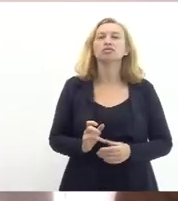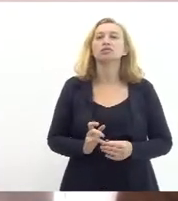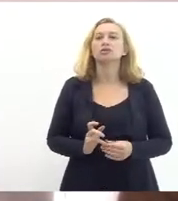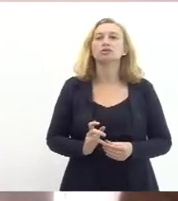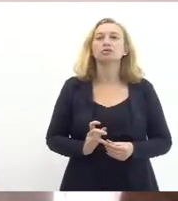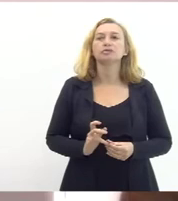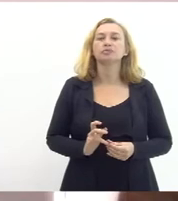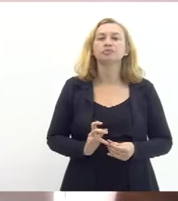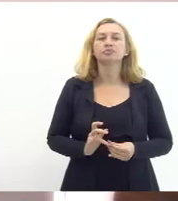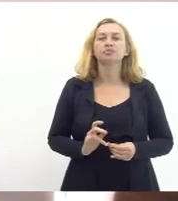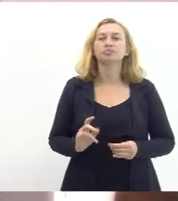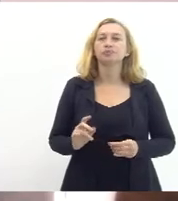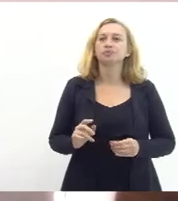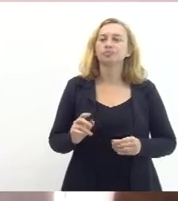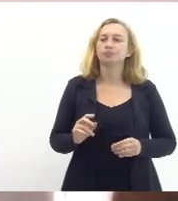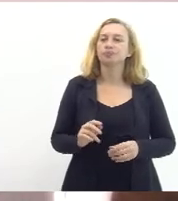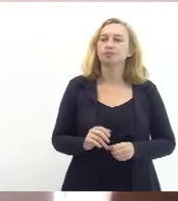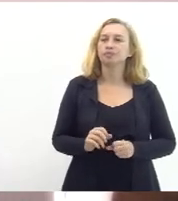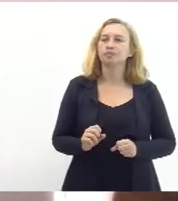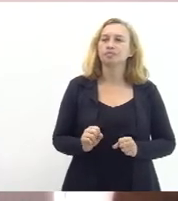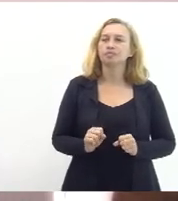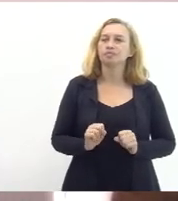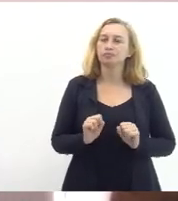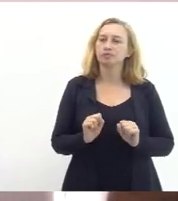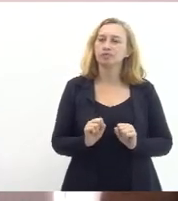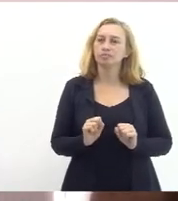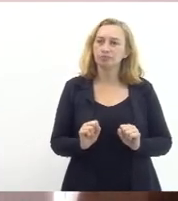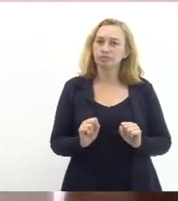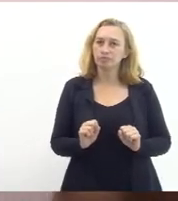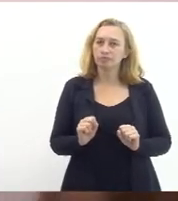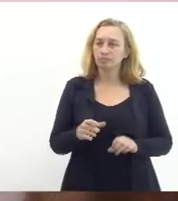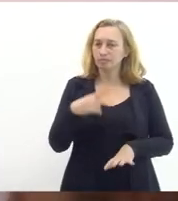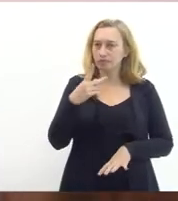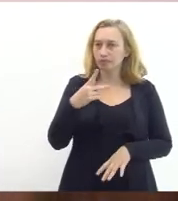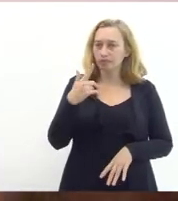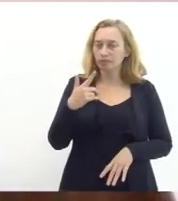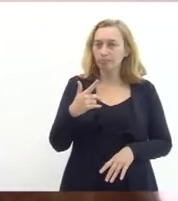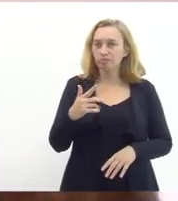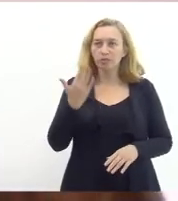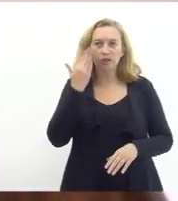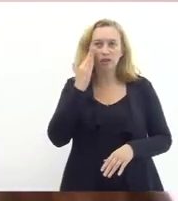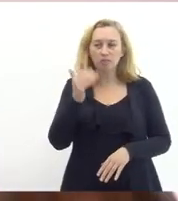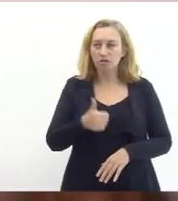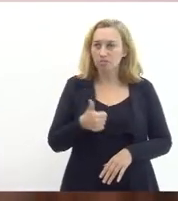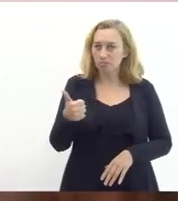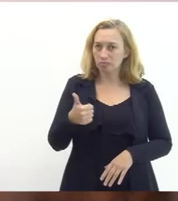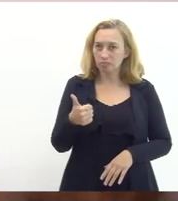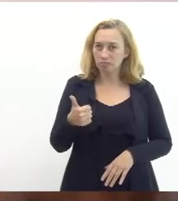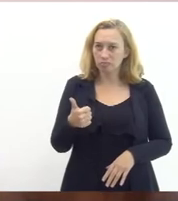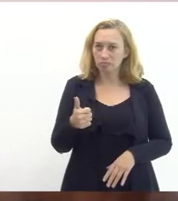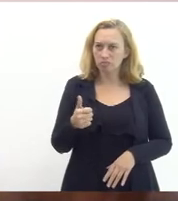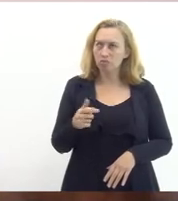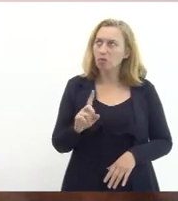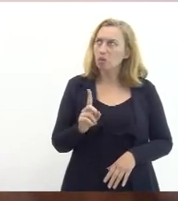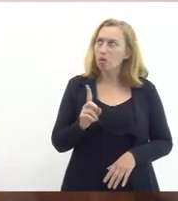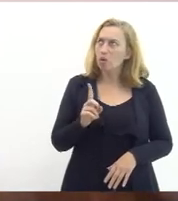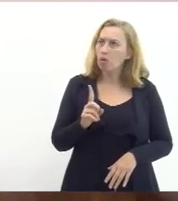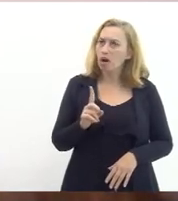pública contrariamente ao que possa parecer a uma primeira leitura uma primeira impressão não é necessariamente para